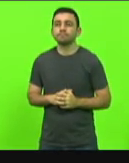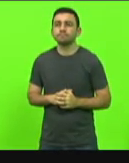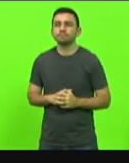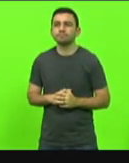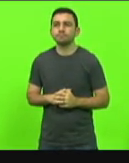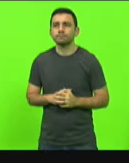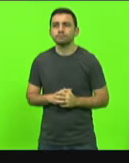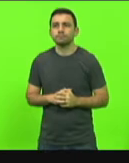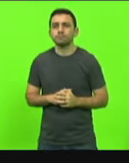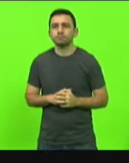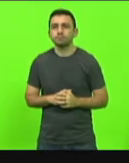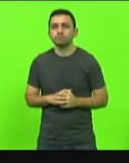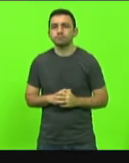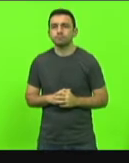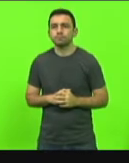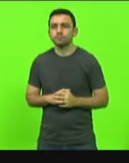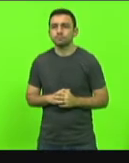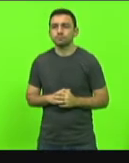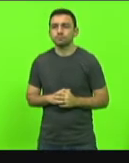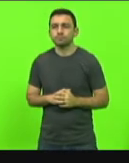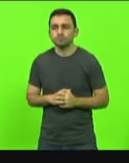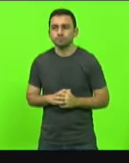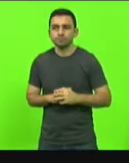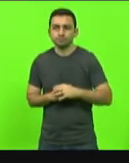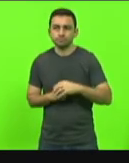Como vota a deputada Laércio Schuster?